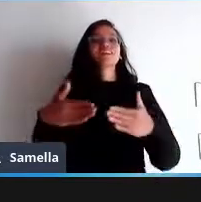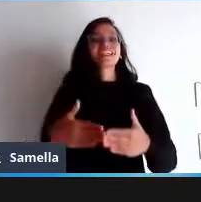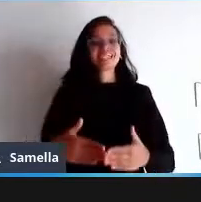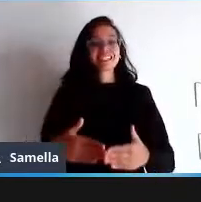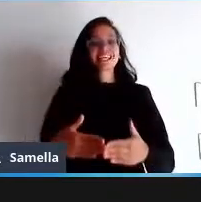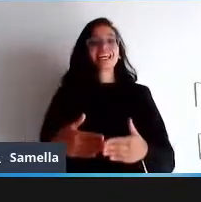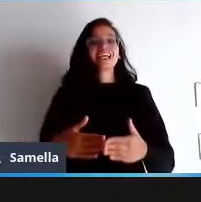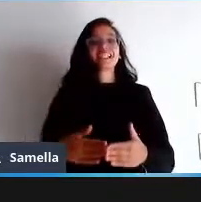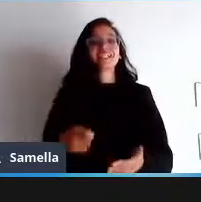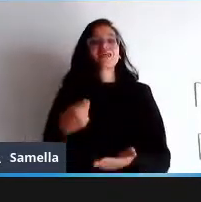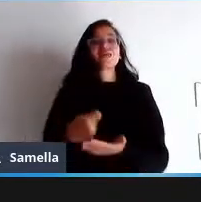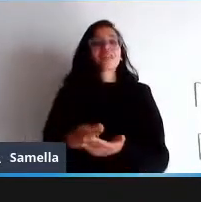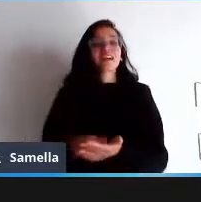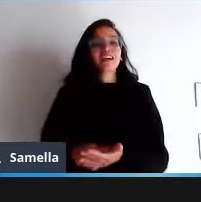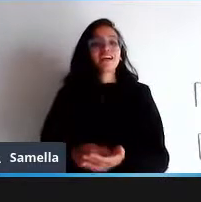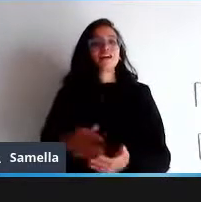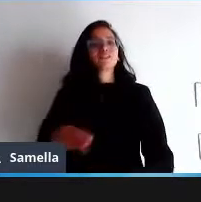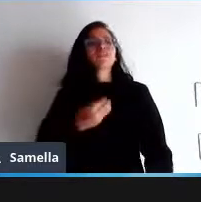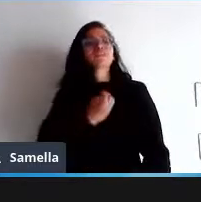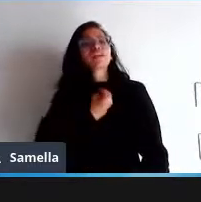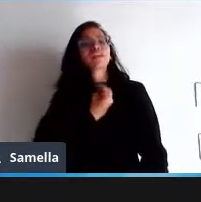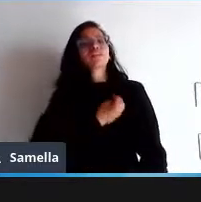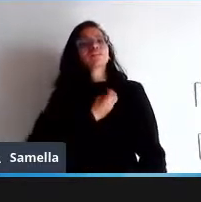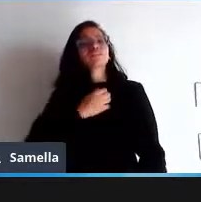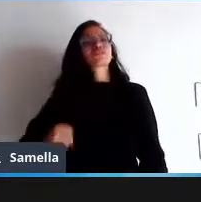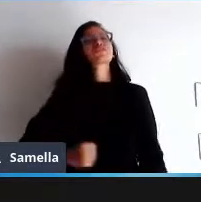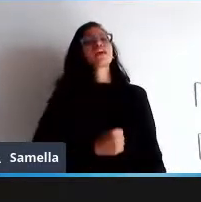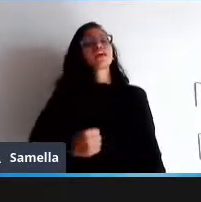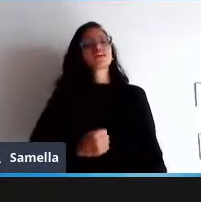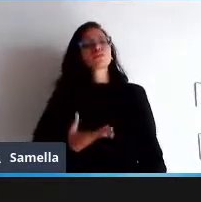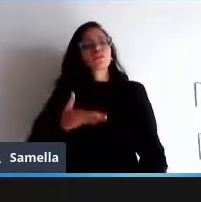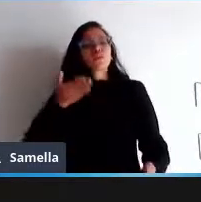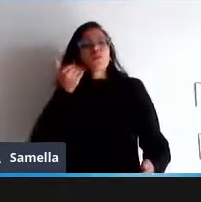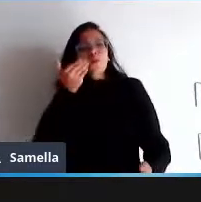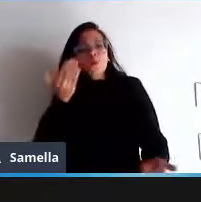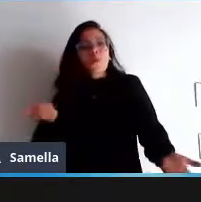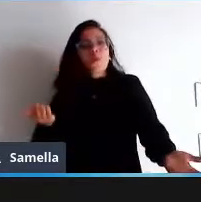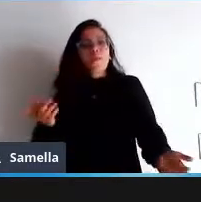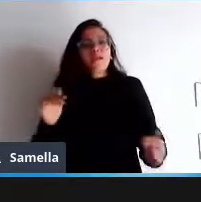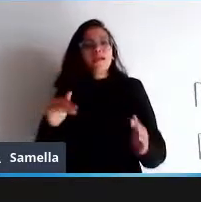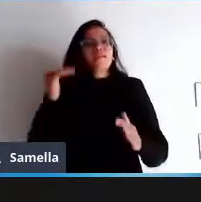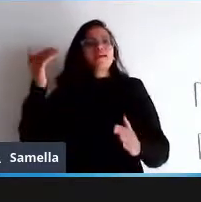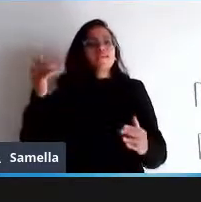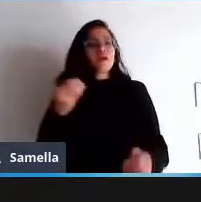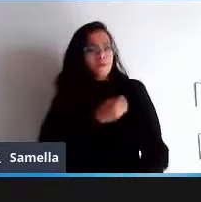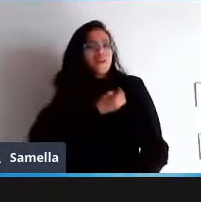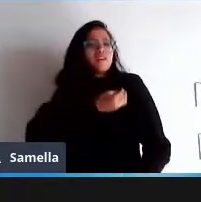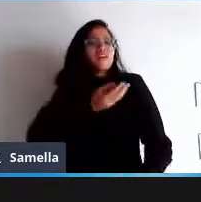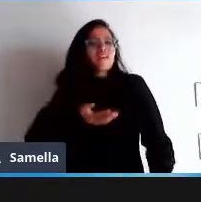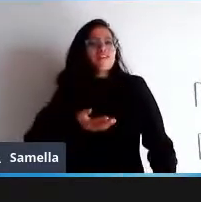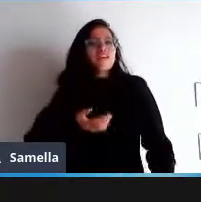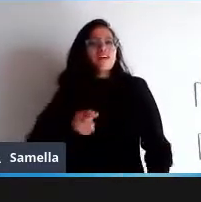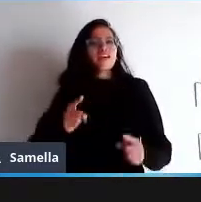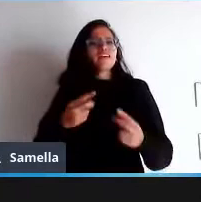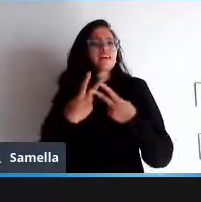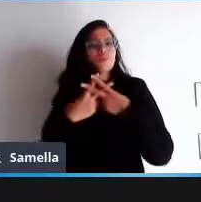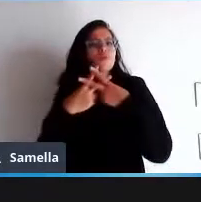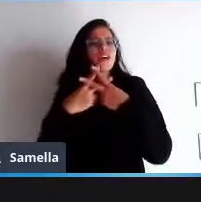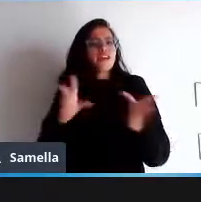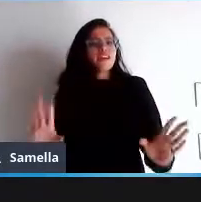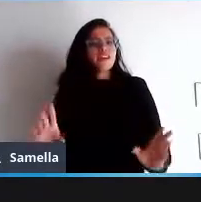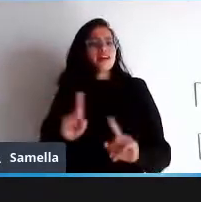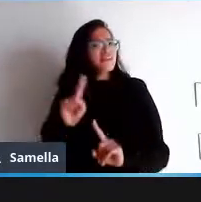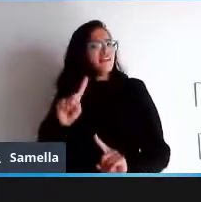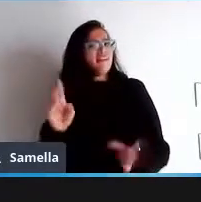ganhar o seu dinheiro o seu sustento isso não é ilegal isso não é crime tá então a gente tem que trabalhar em outro nível